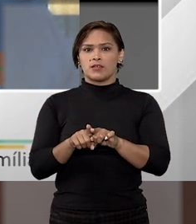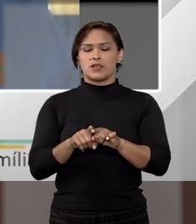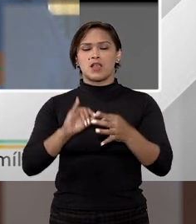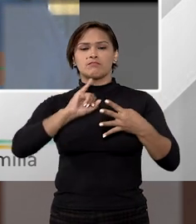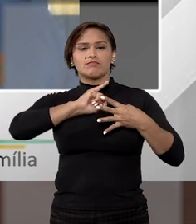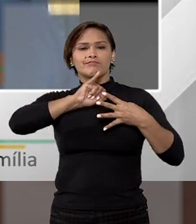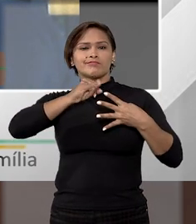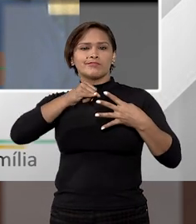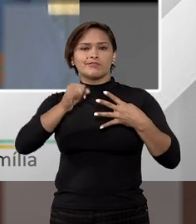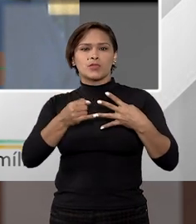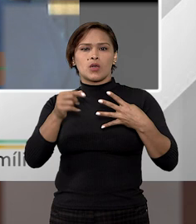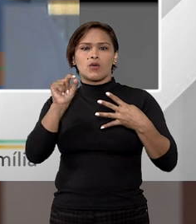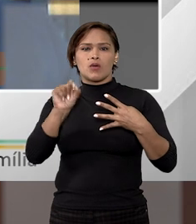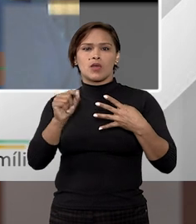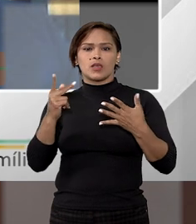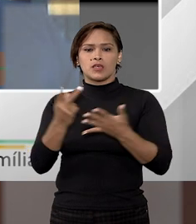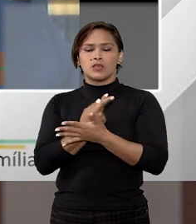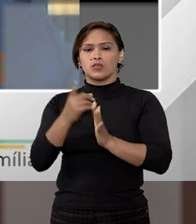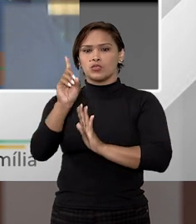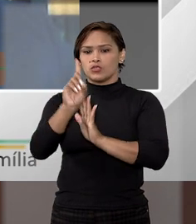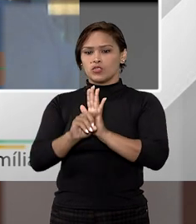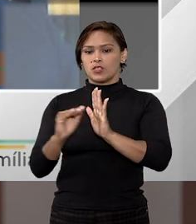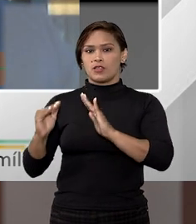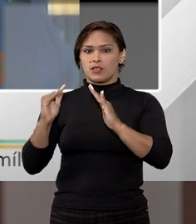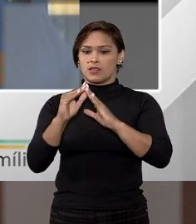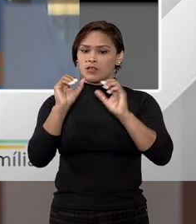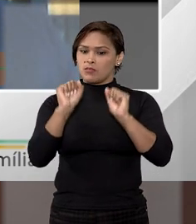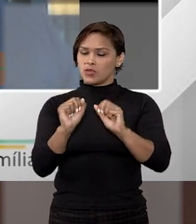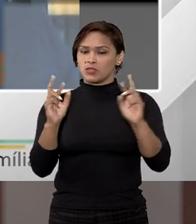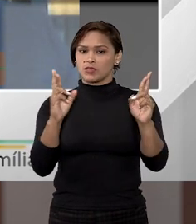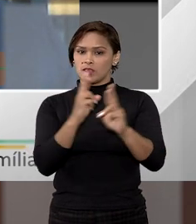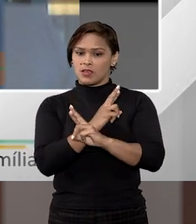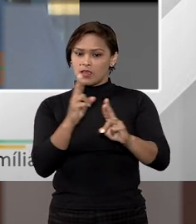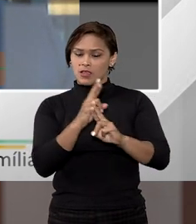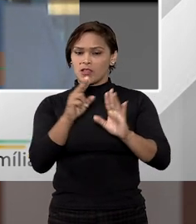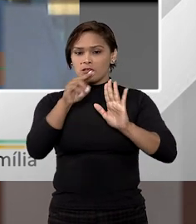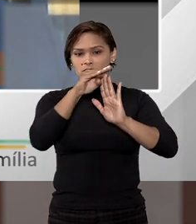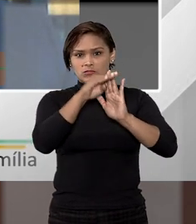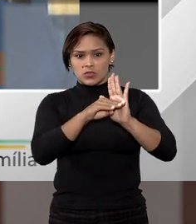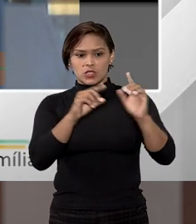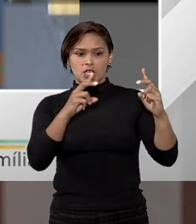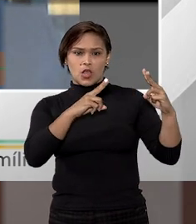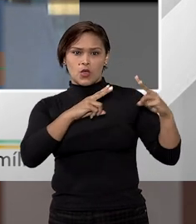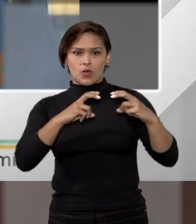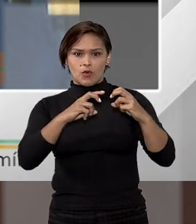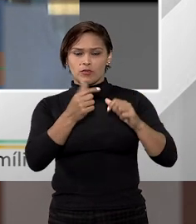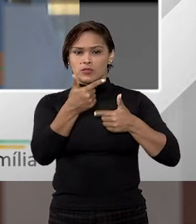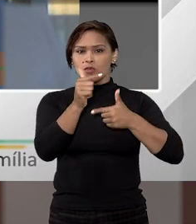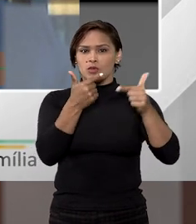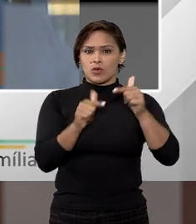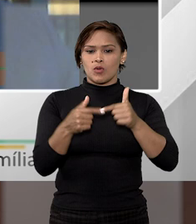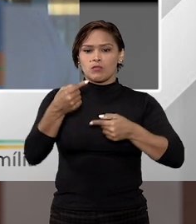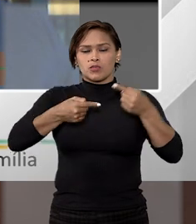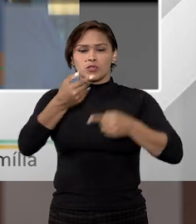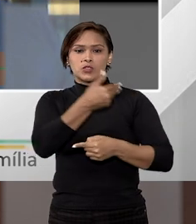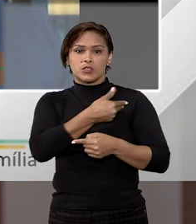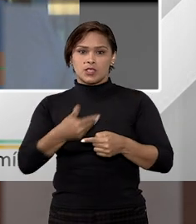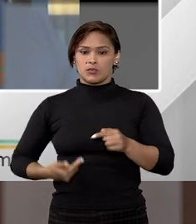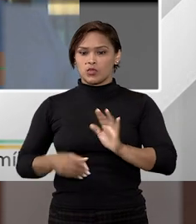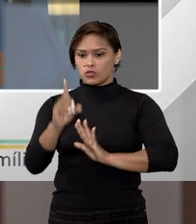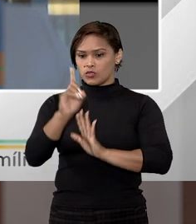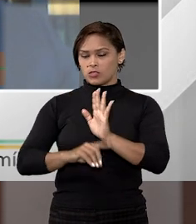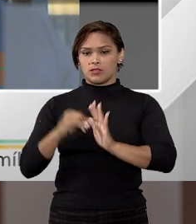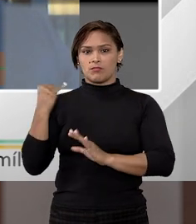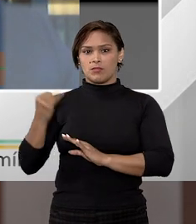hipóteses em que o direito à moradia pode ser relativizado por estar em conflito com outras políticas públicas ou